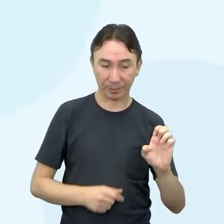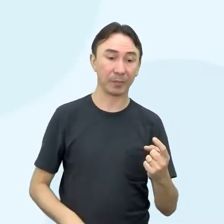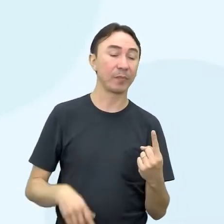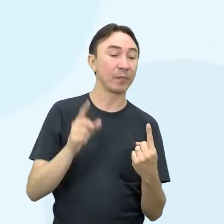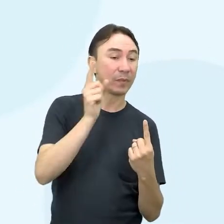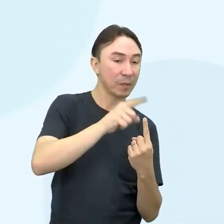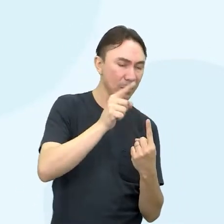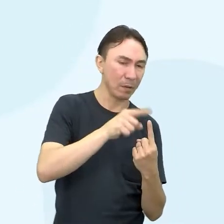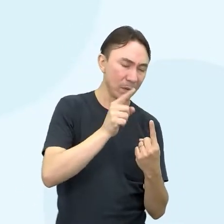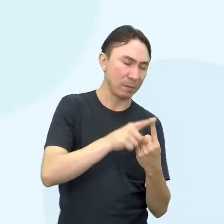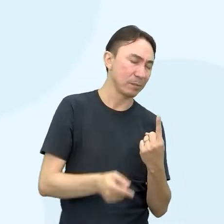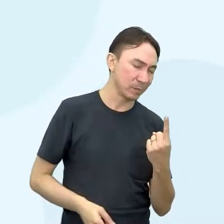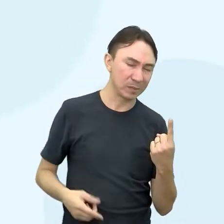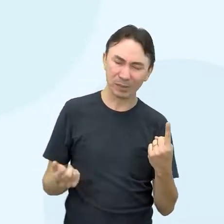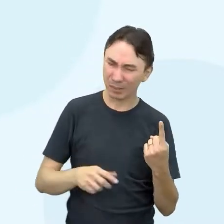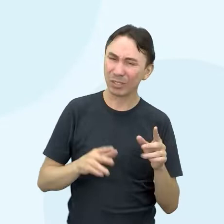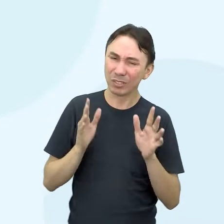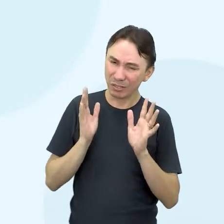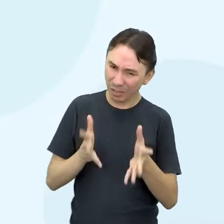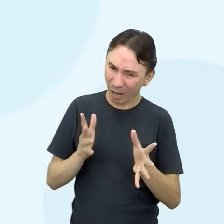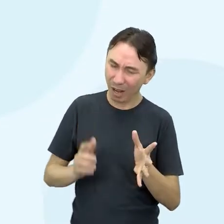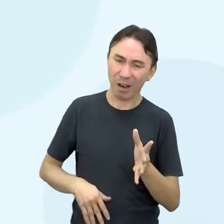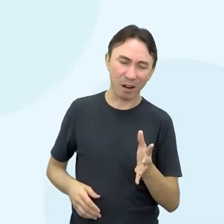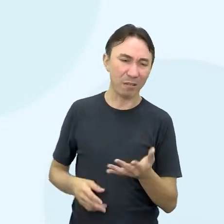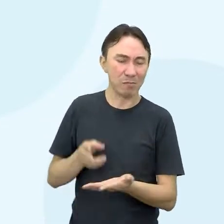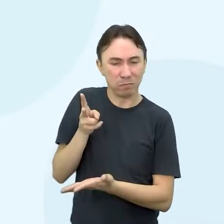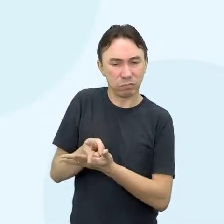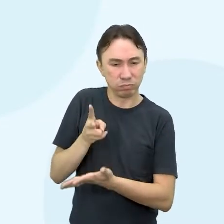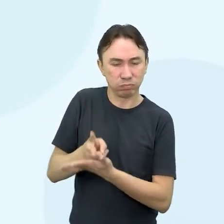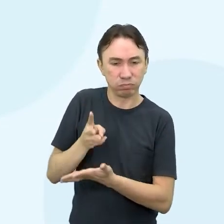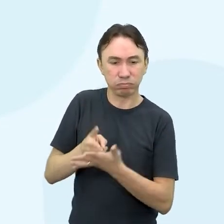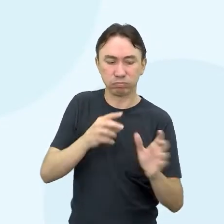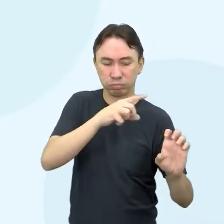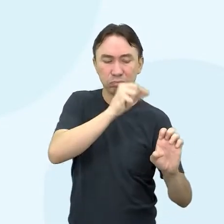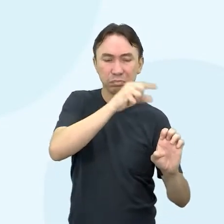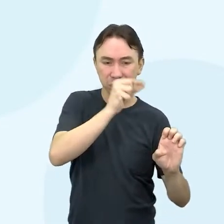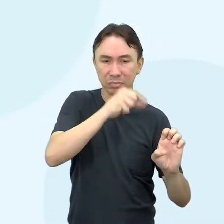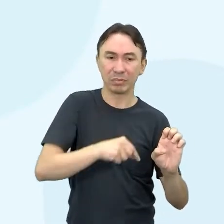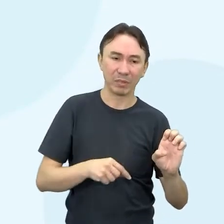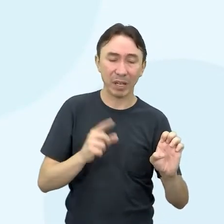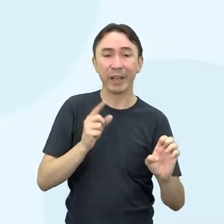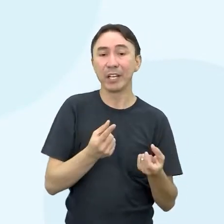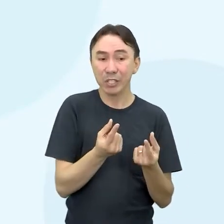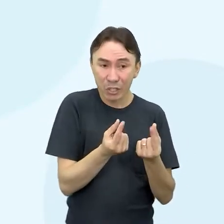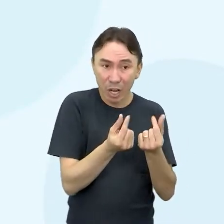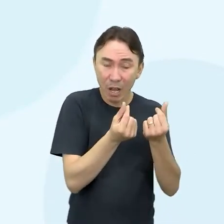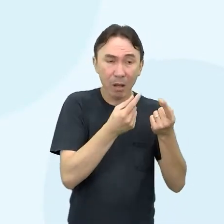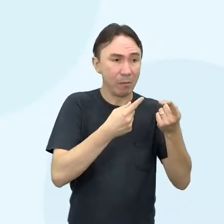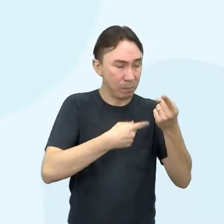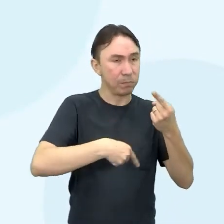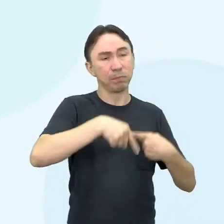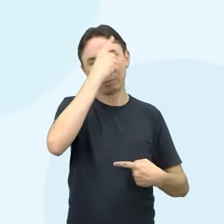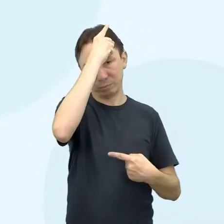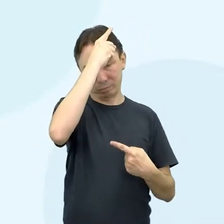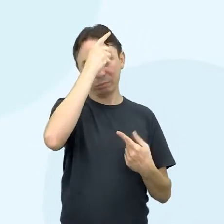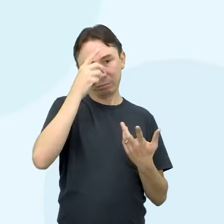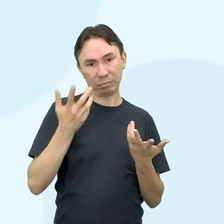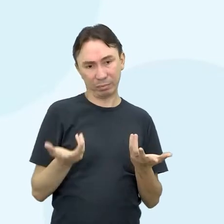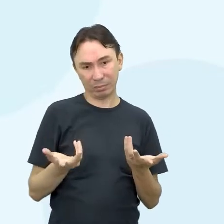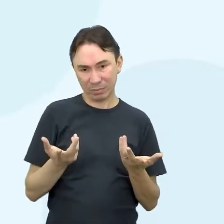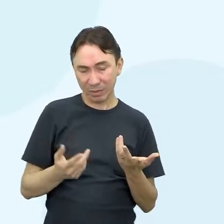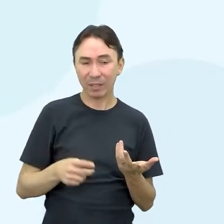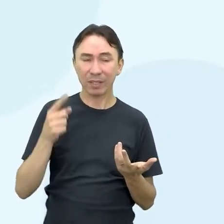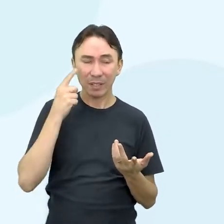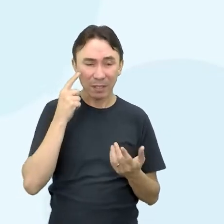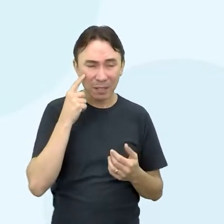empreendimento clássico. O empreendedorismo clássico é projetado para gerar lucro financeiro, né? Então, desde o